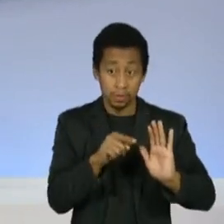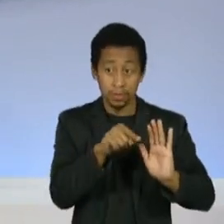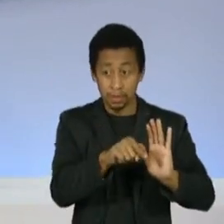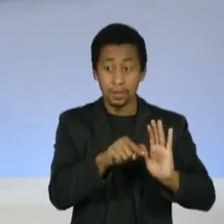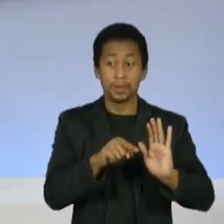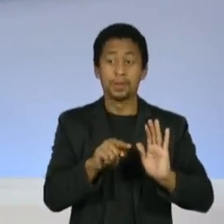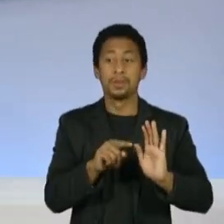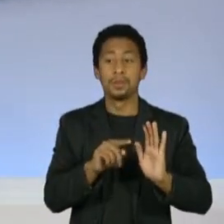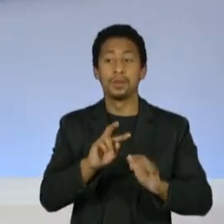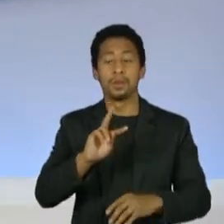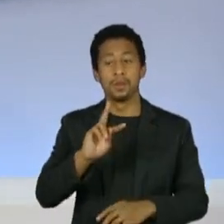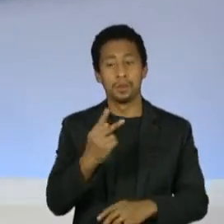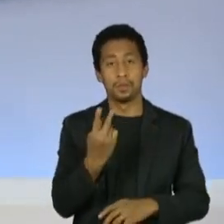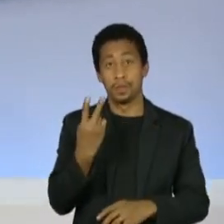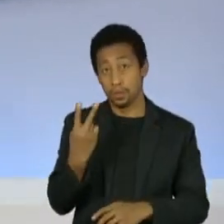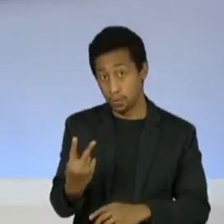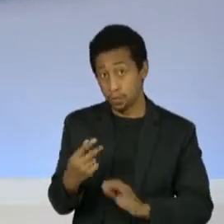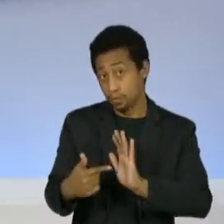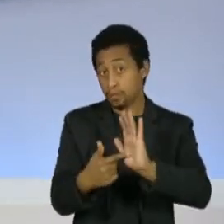Vocês estão estudando isso?